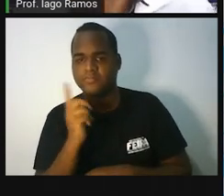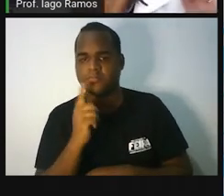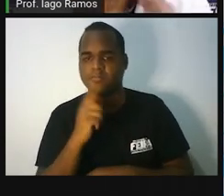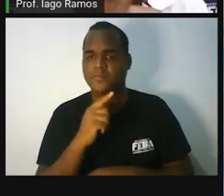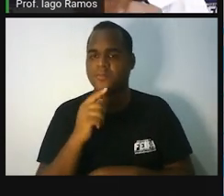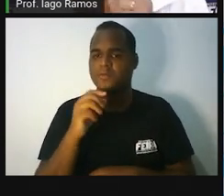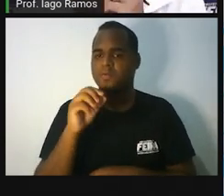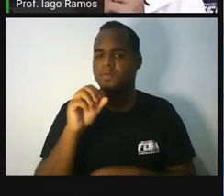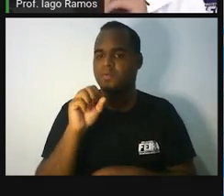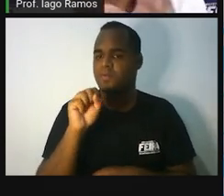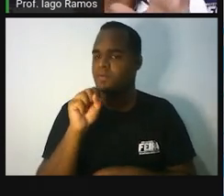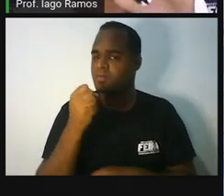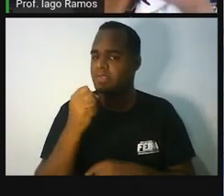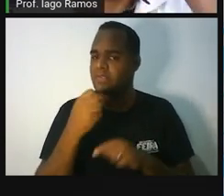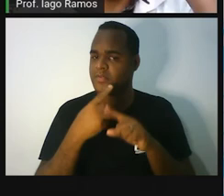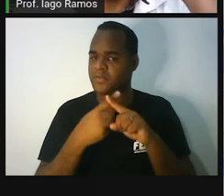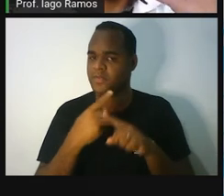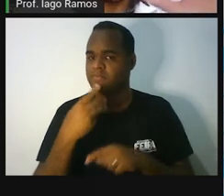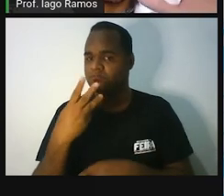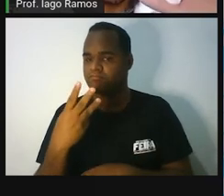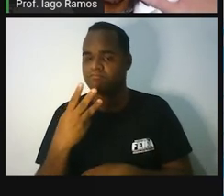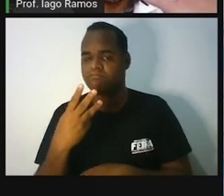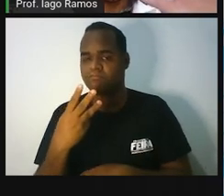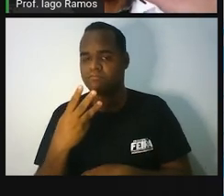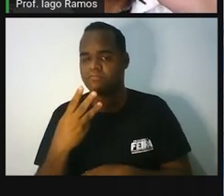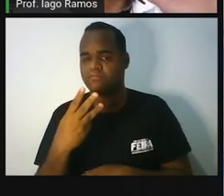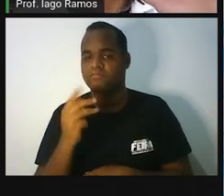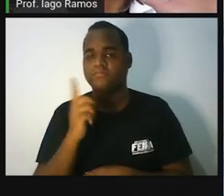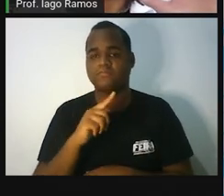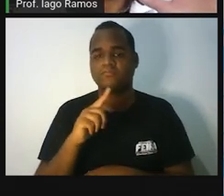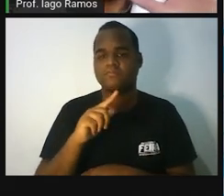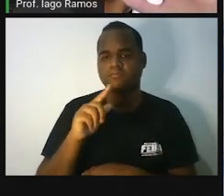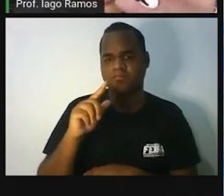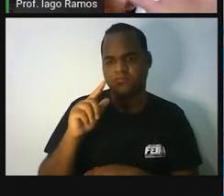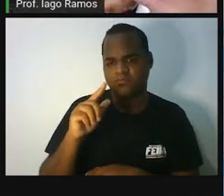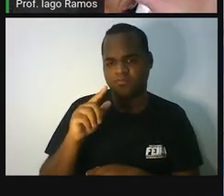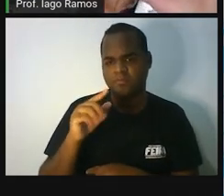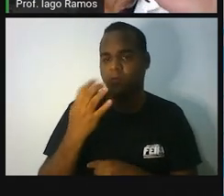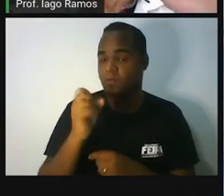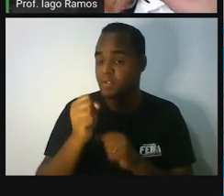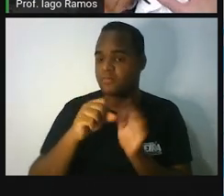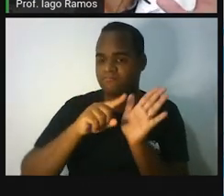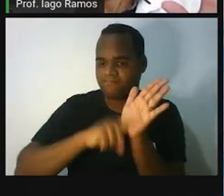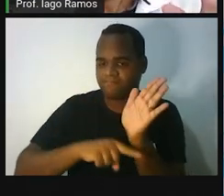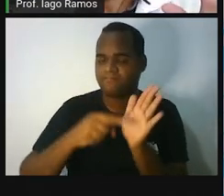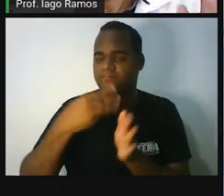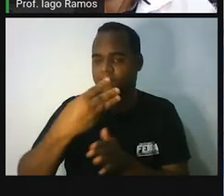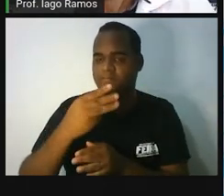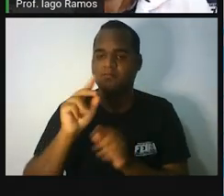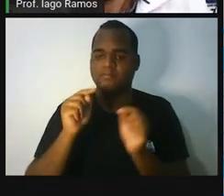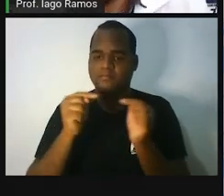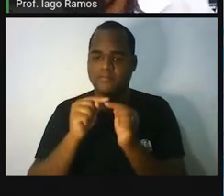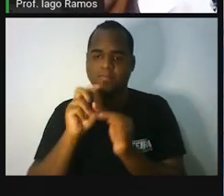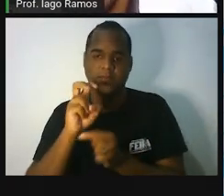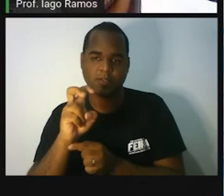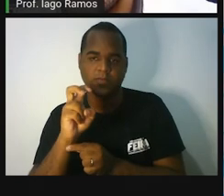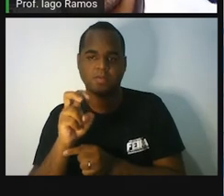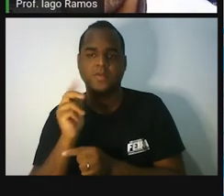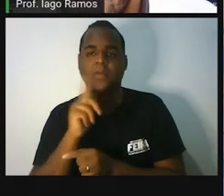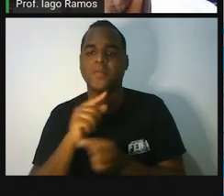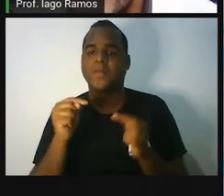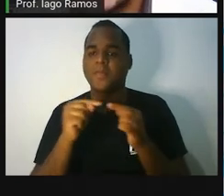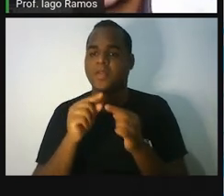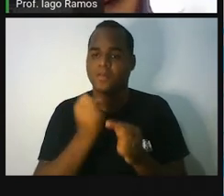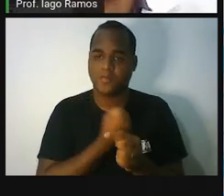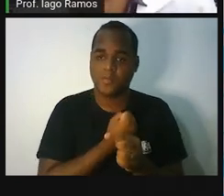Quanto é que dá 8 menos 3? Vamos lá. 8 menos 3 dá 5. Se é uma igualdade, do outro lado tem que dar 5. Então, qual é o